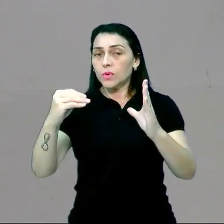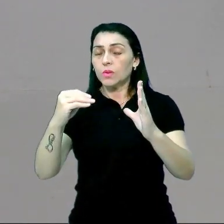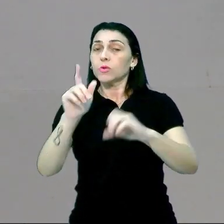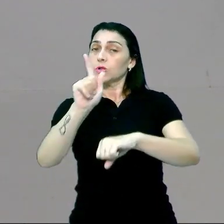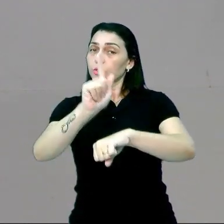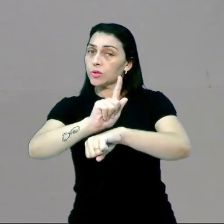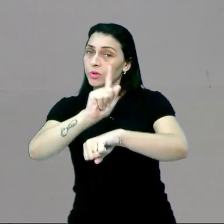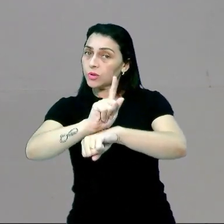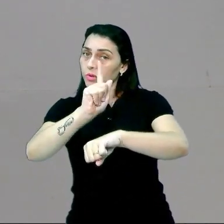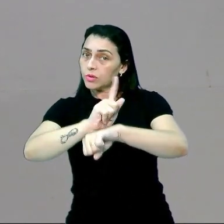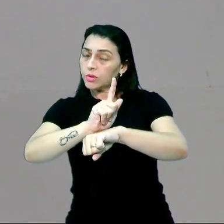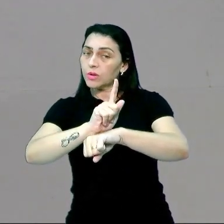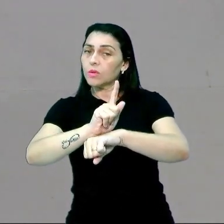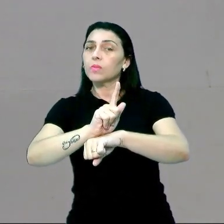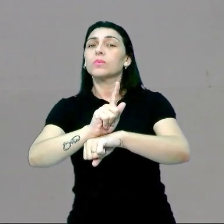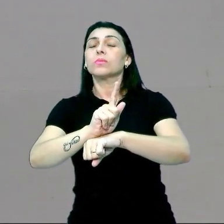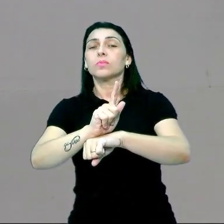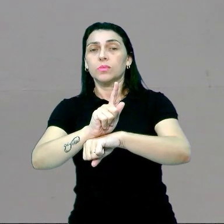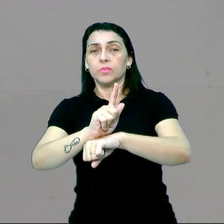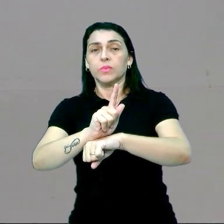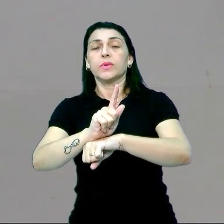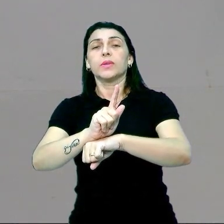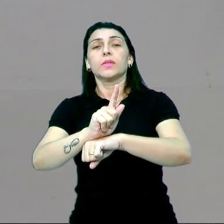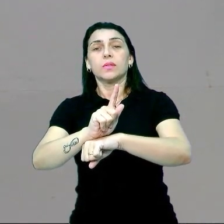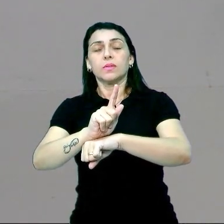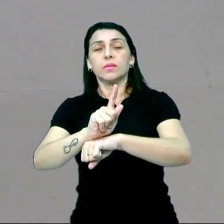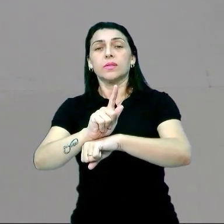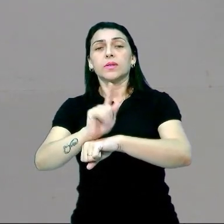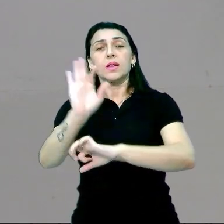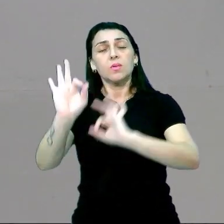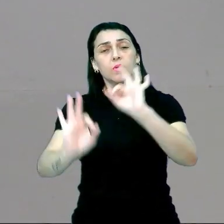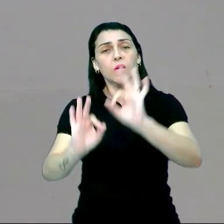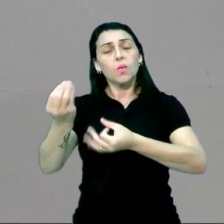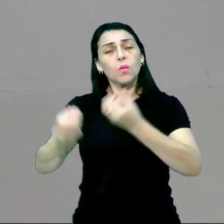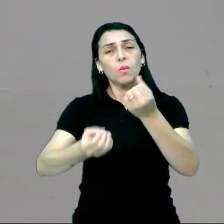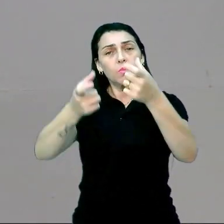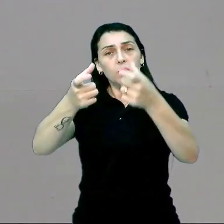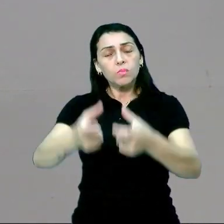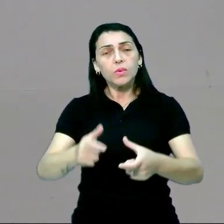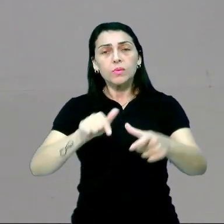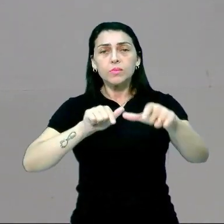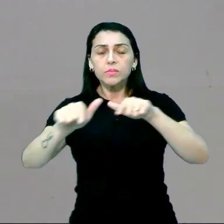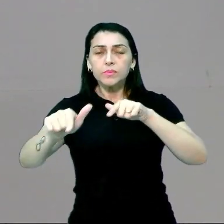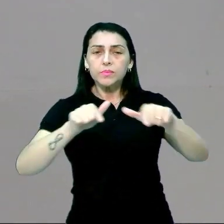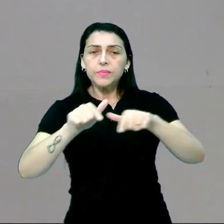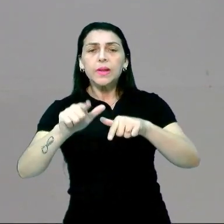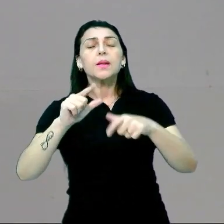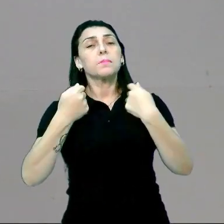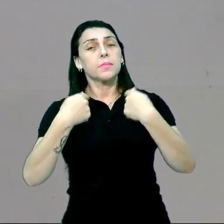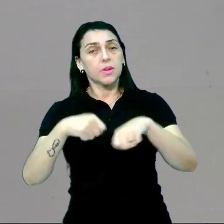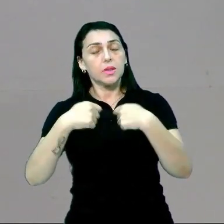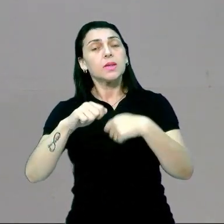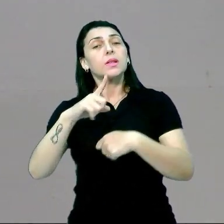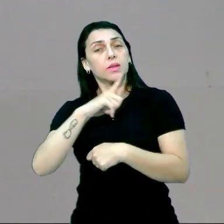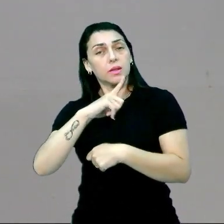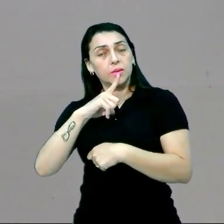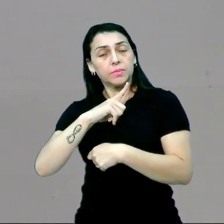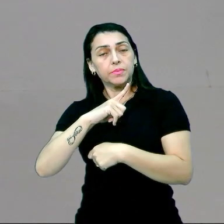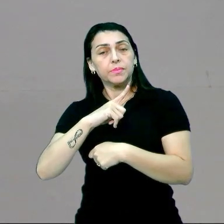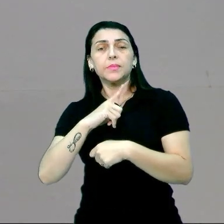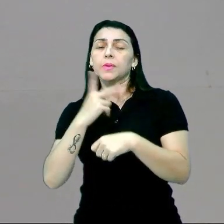de gestão que acabam determinando como que um ambiente de trabalho, ele tem que funcionar.